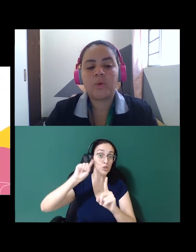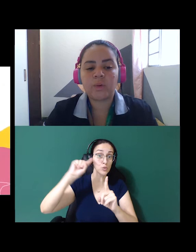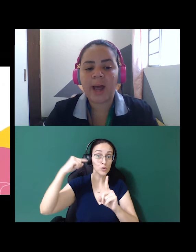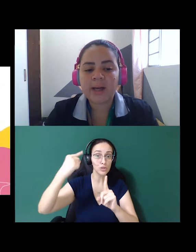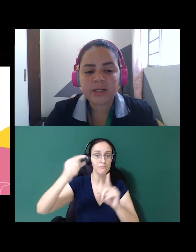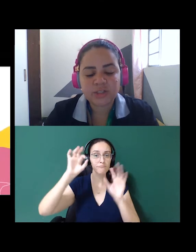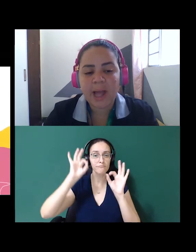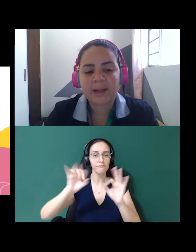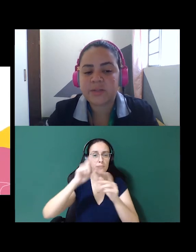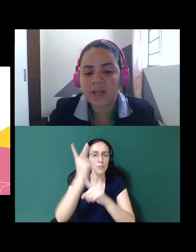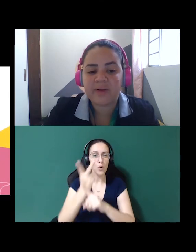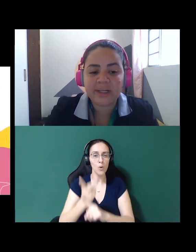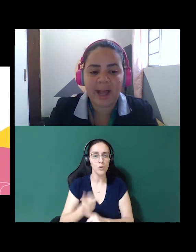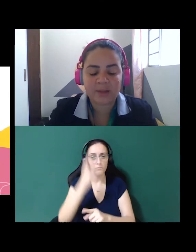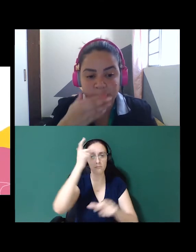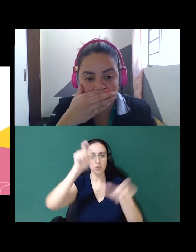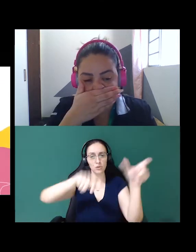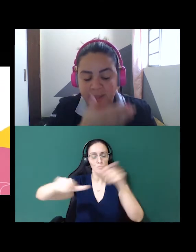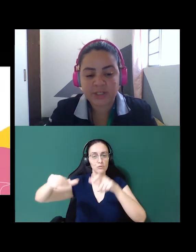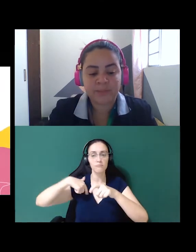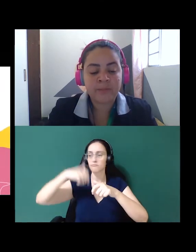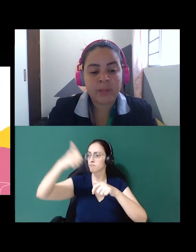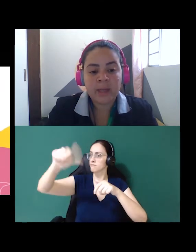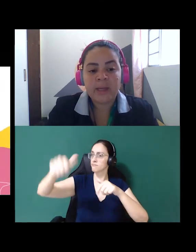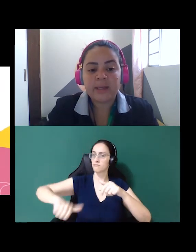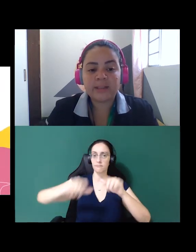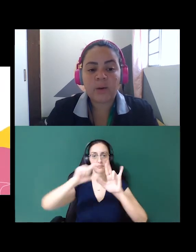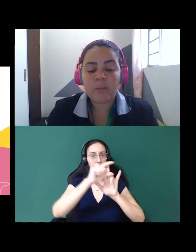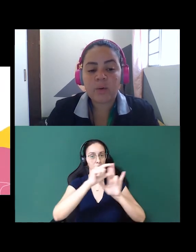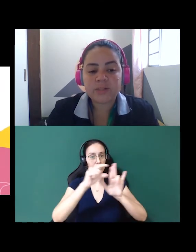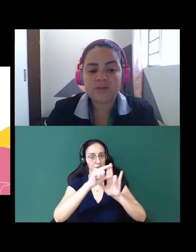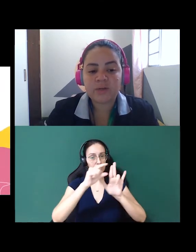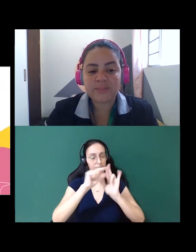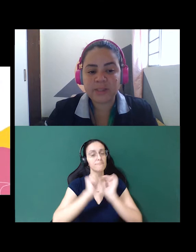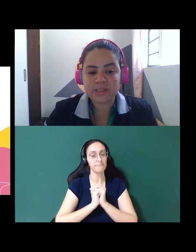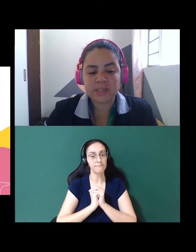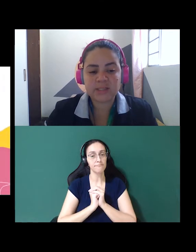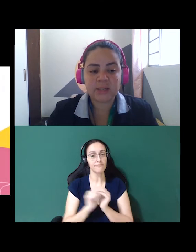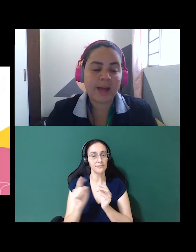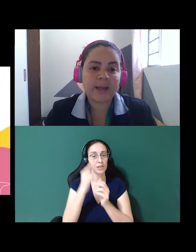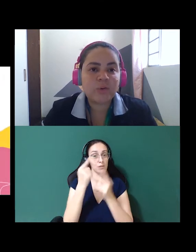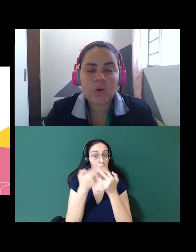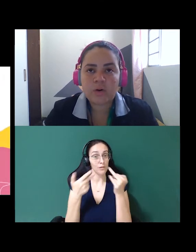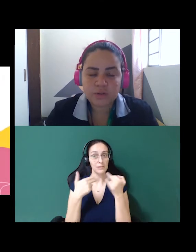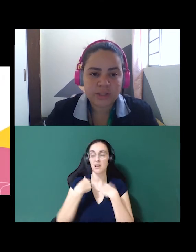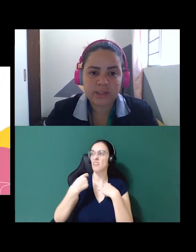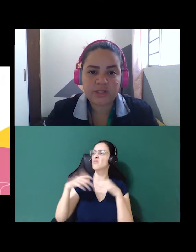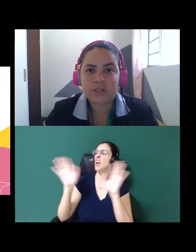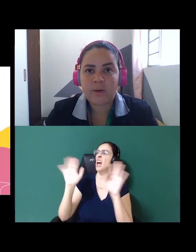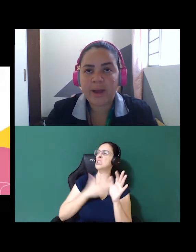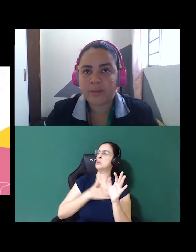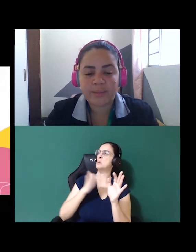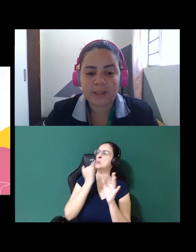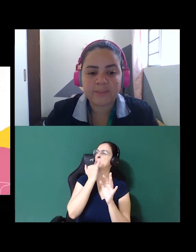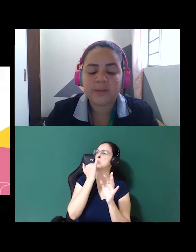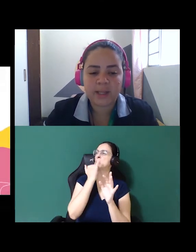procurar candidatos e avaliá-los pelo LinkedIn. Então, é uma coisa que você precisa, ah, eu não gosto de LinkedIn,